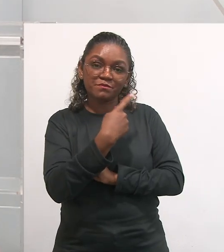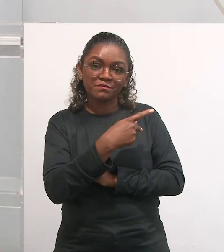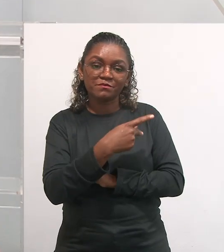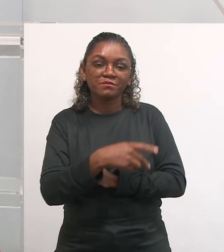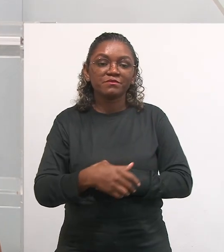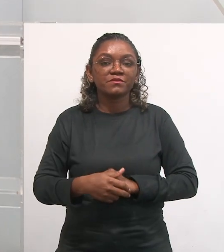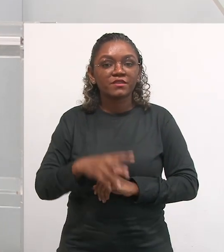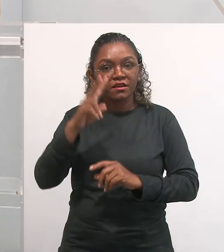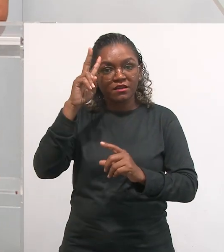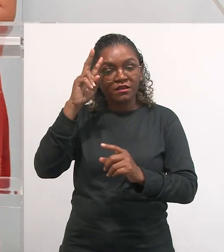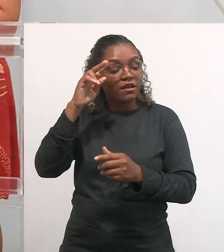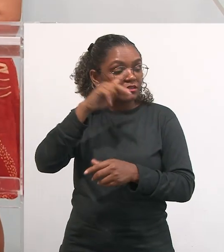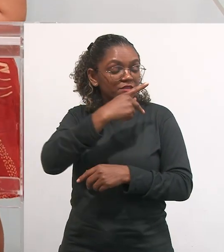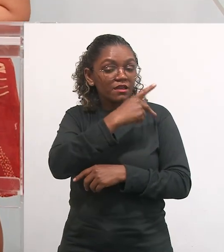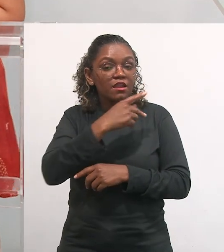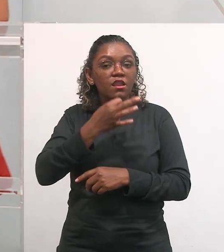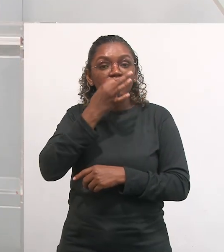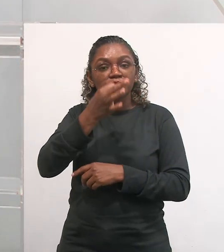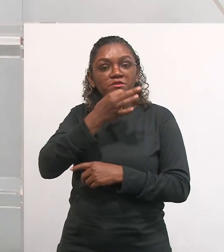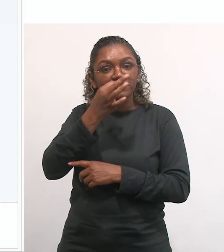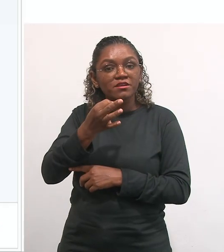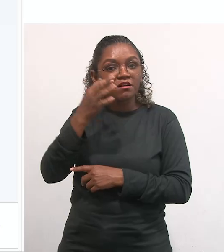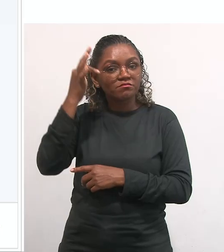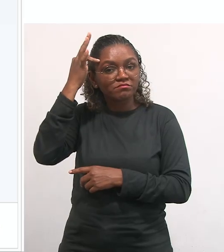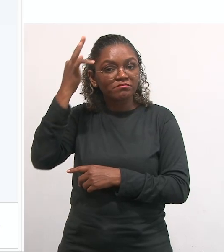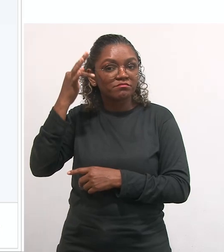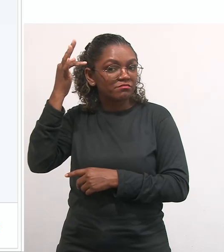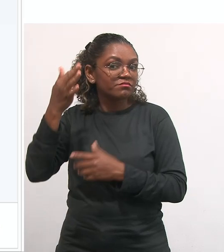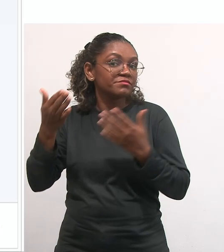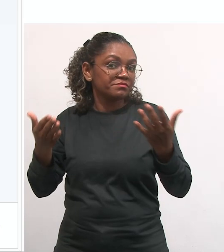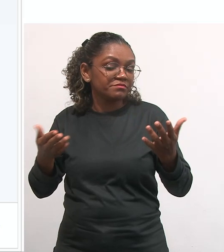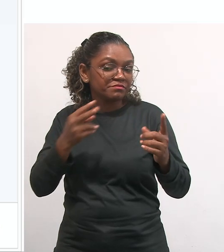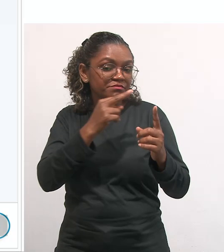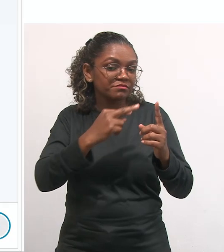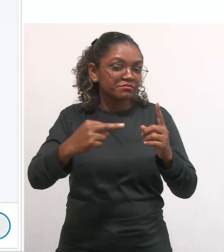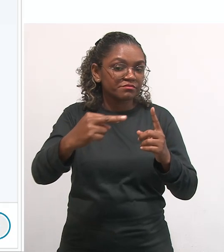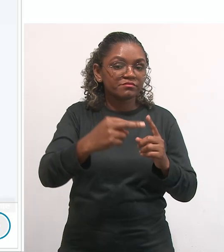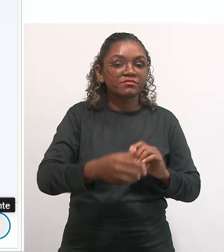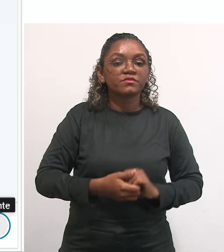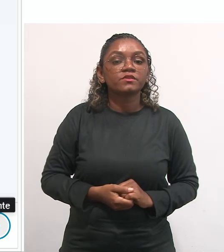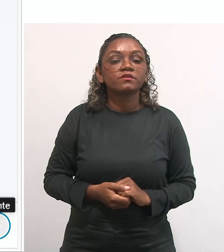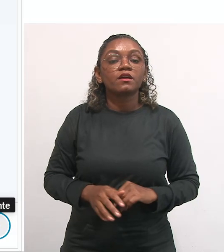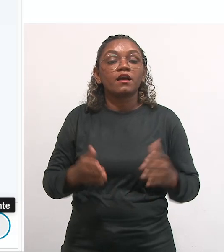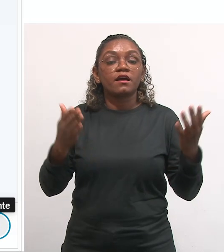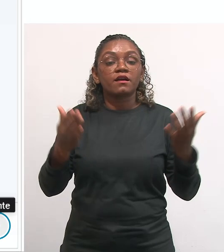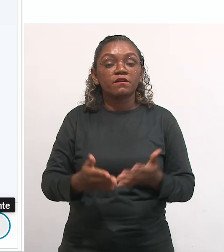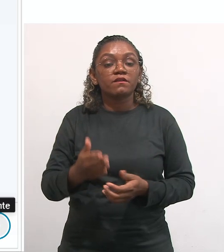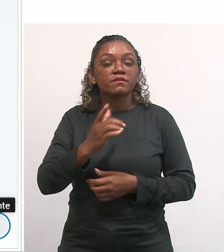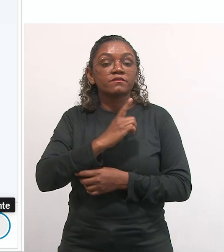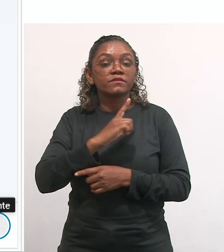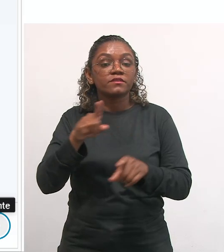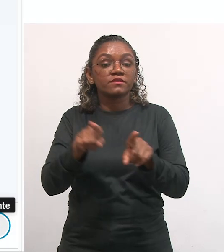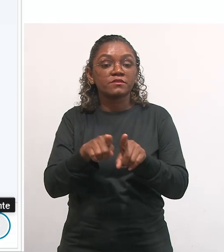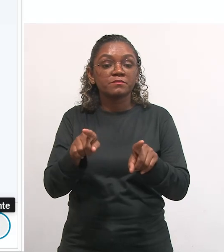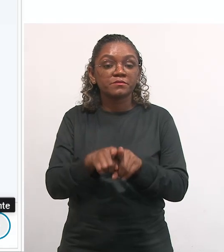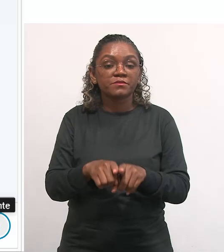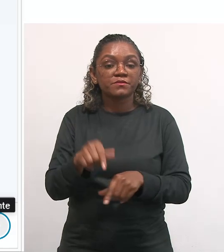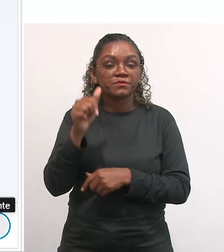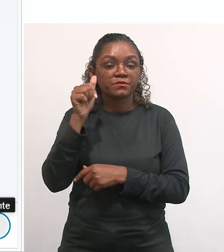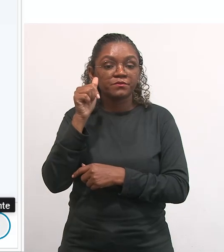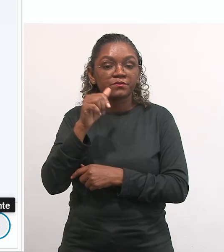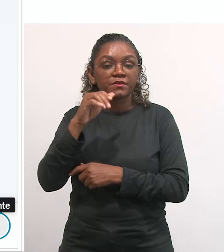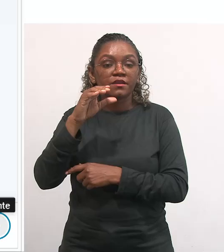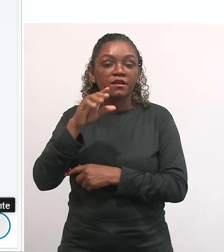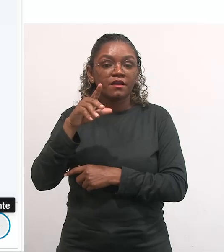é a concepção da Juju. E aí, a gente tem a concepção da Camille